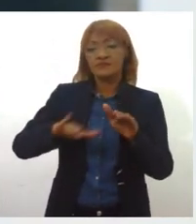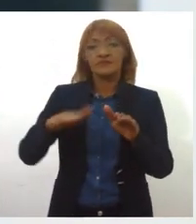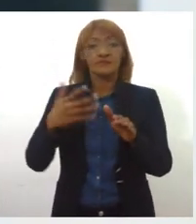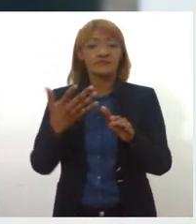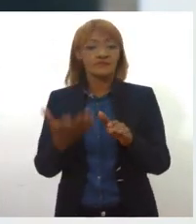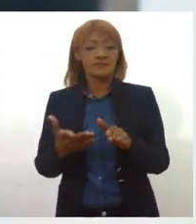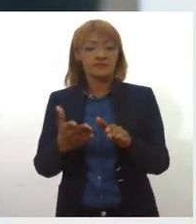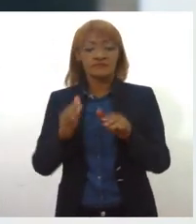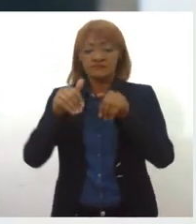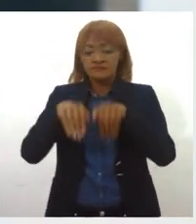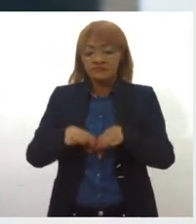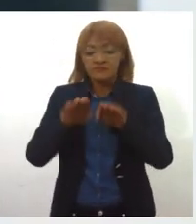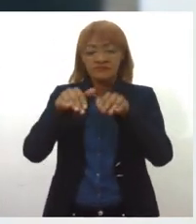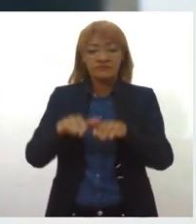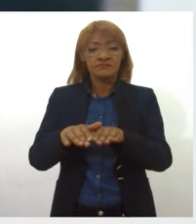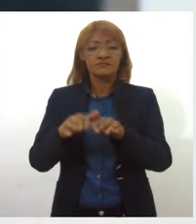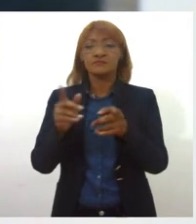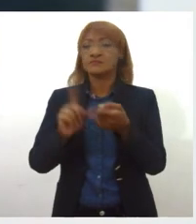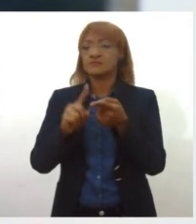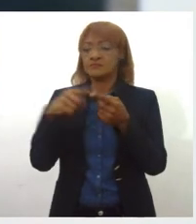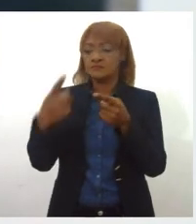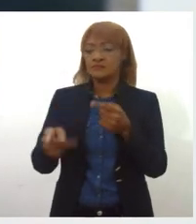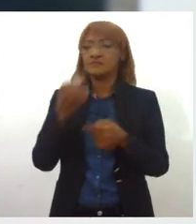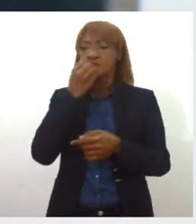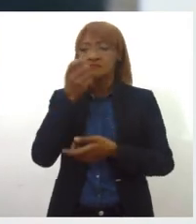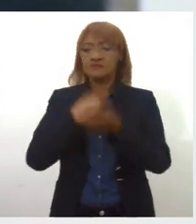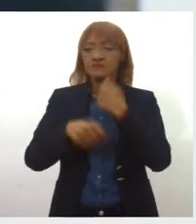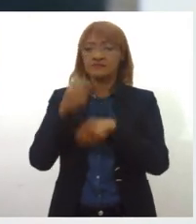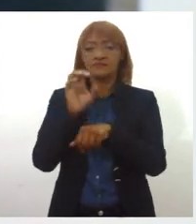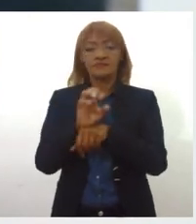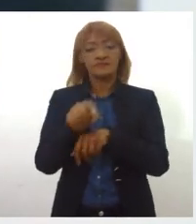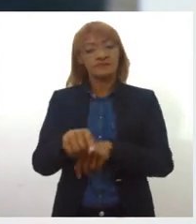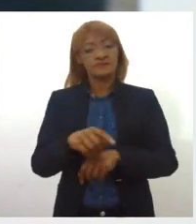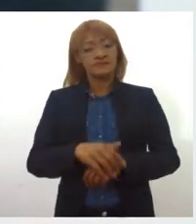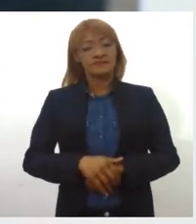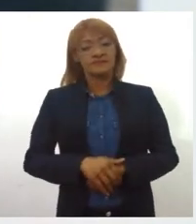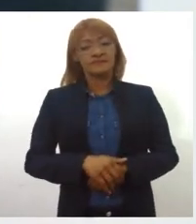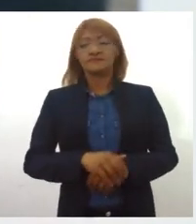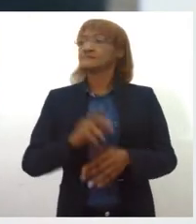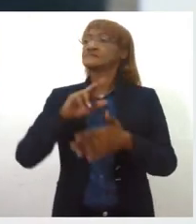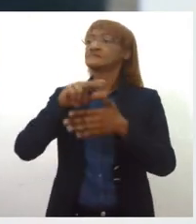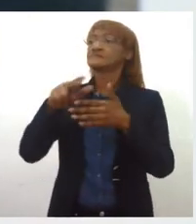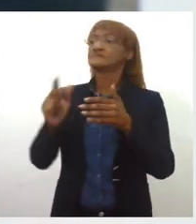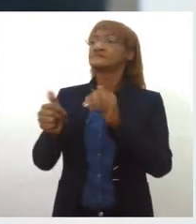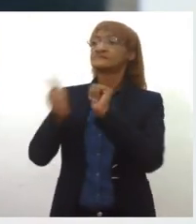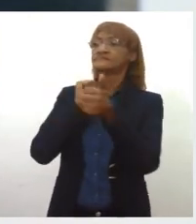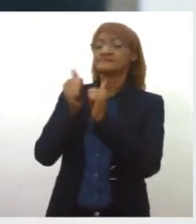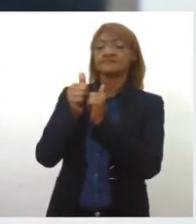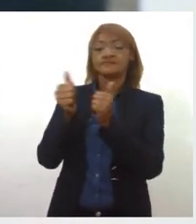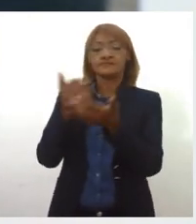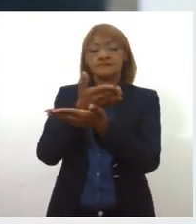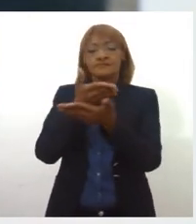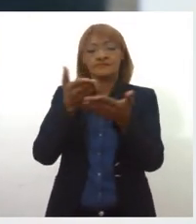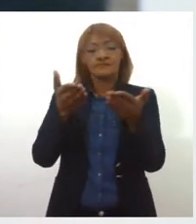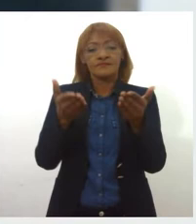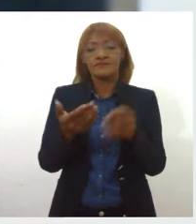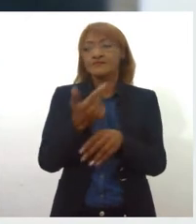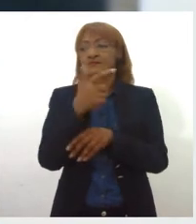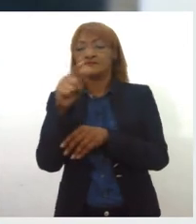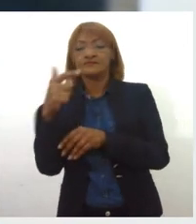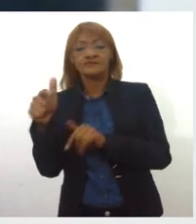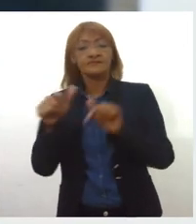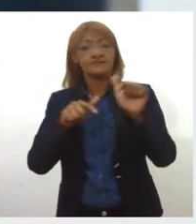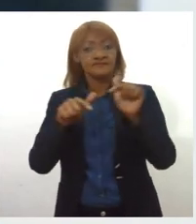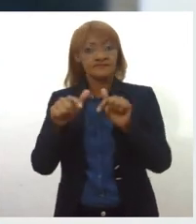Então é realmente muito bom para a economia do nosso Estado. E além de uma venda de grande porte como esse, vocês têm realizado outras ações para